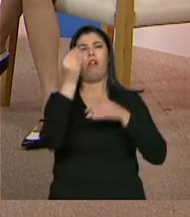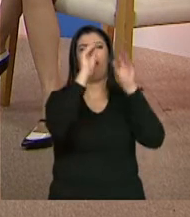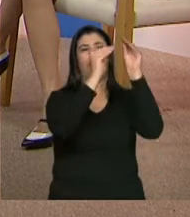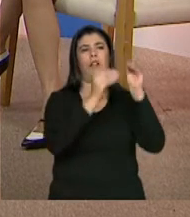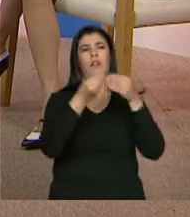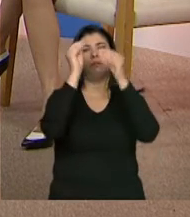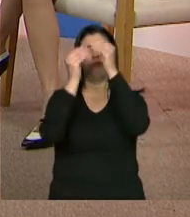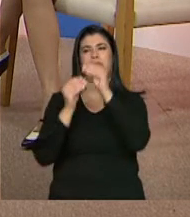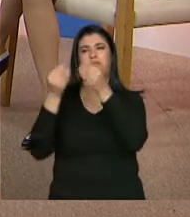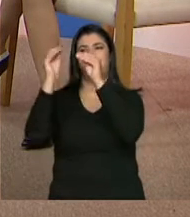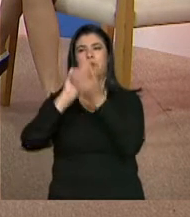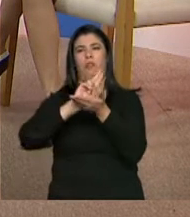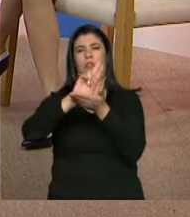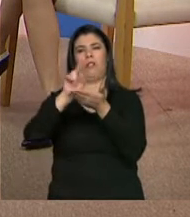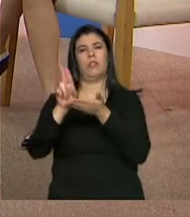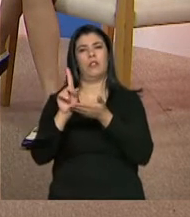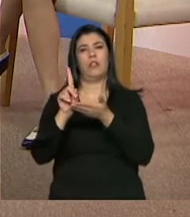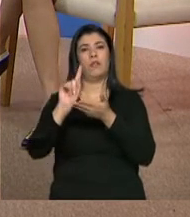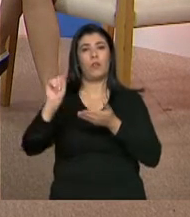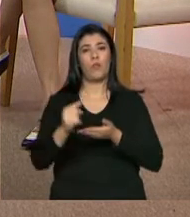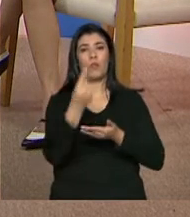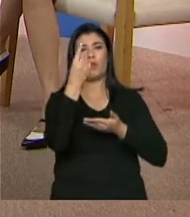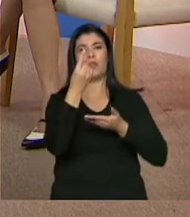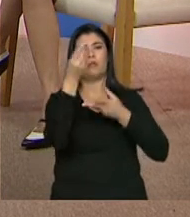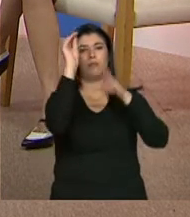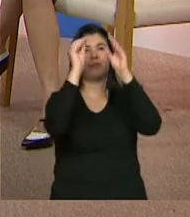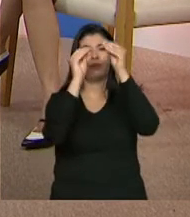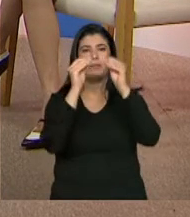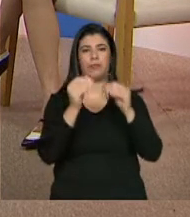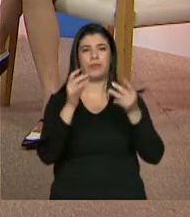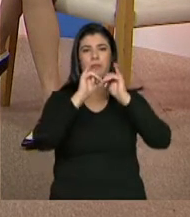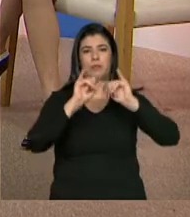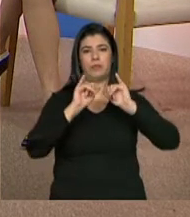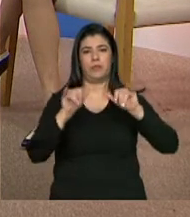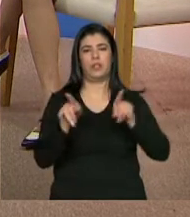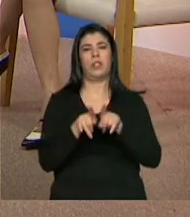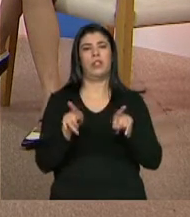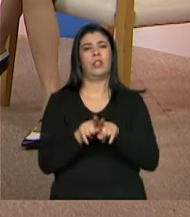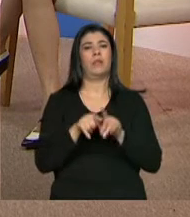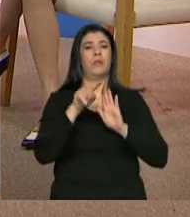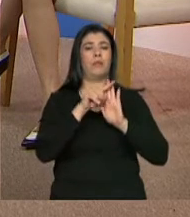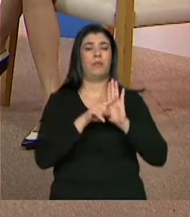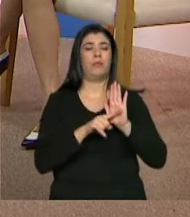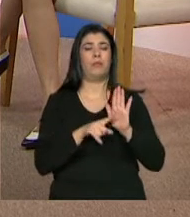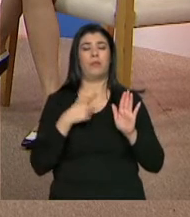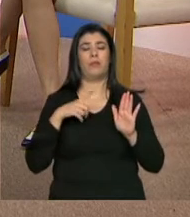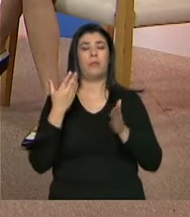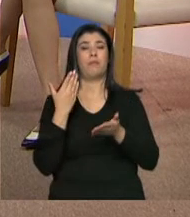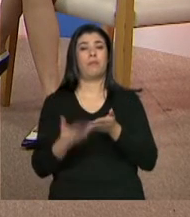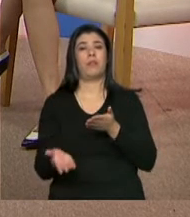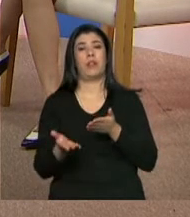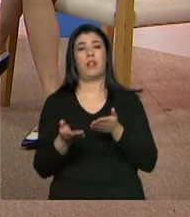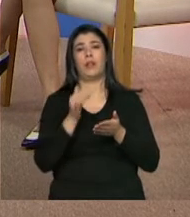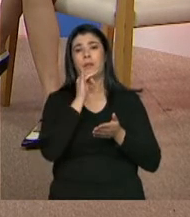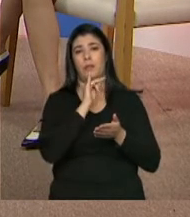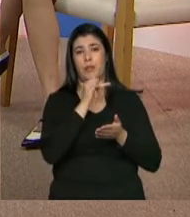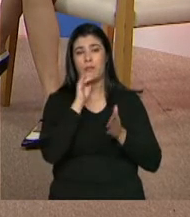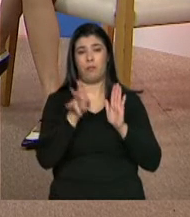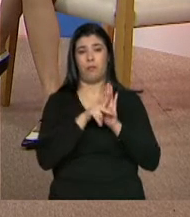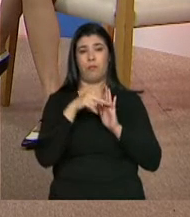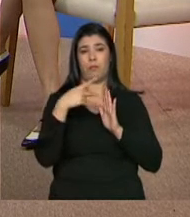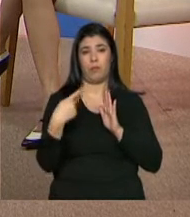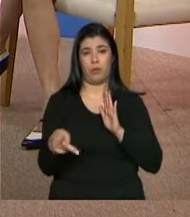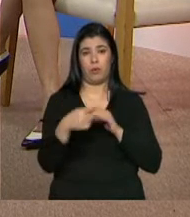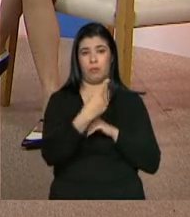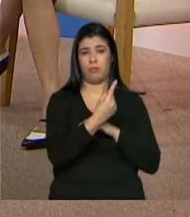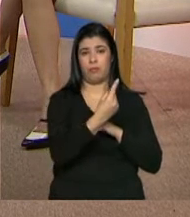várias áreas, né? E, ao mesmo tempo, é importante para os programas, que também não tem esse ônus de ficar mantendo os seus próprios cadastros, que